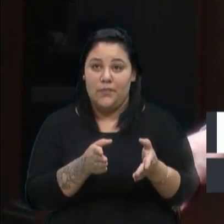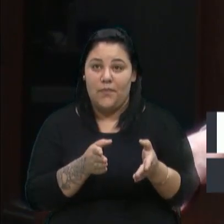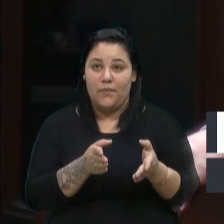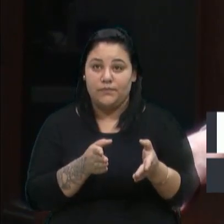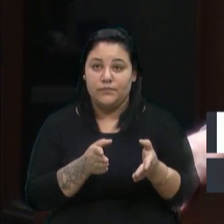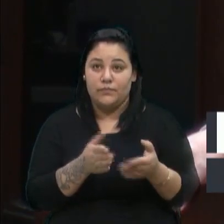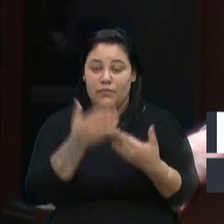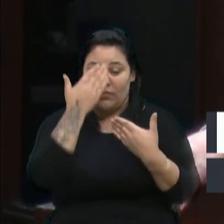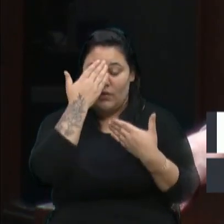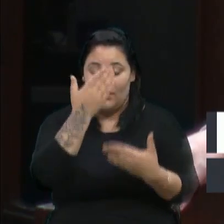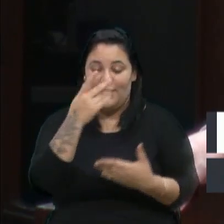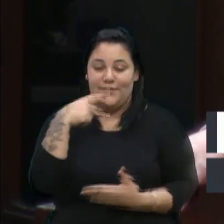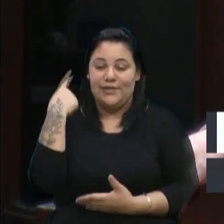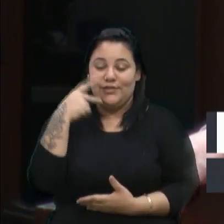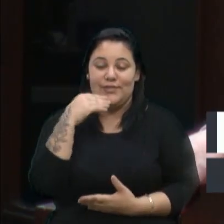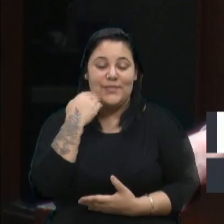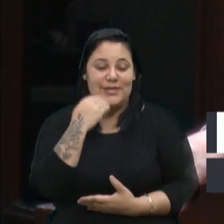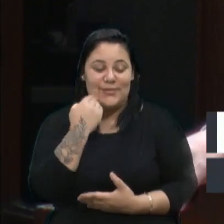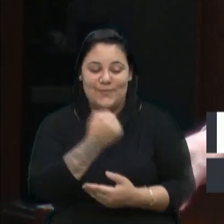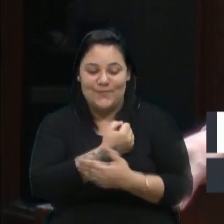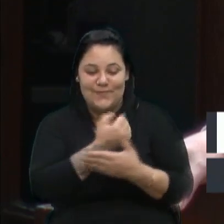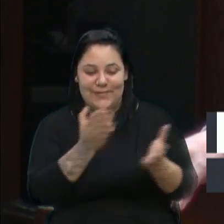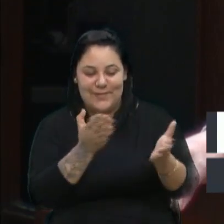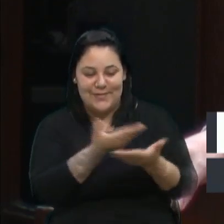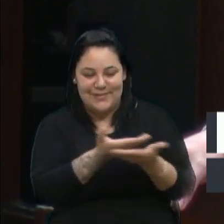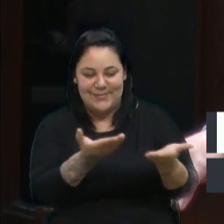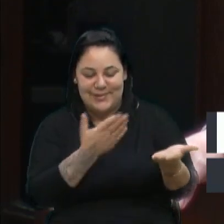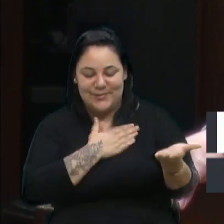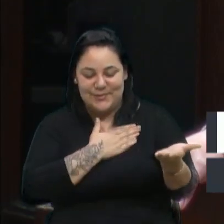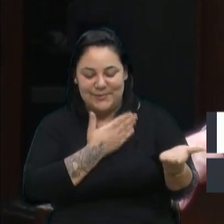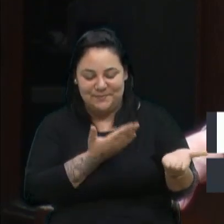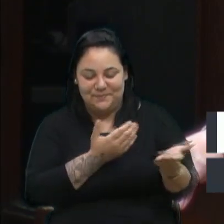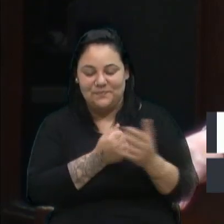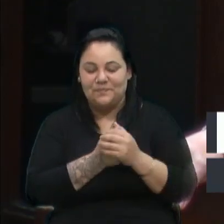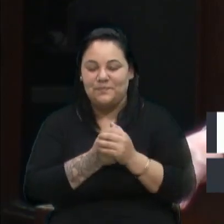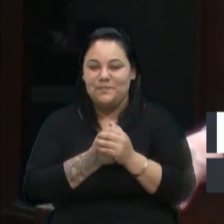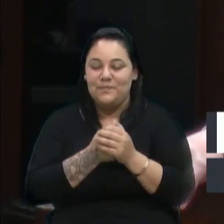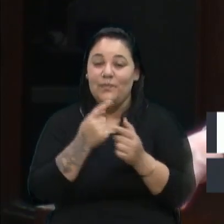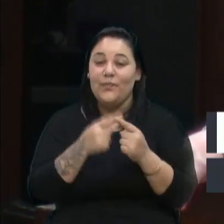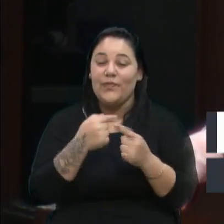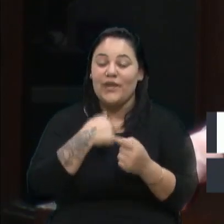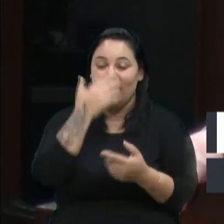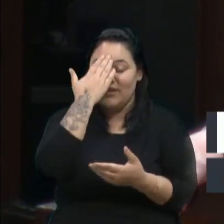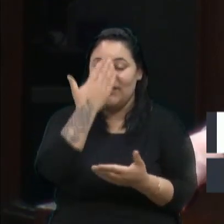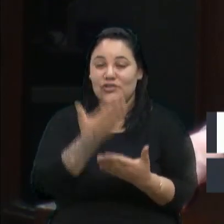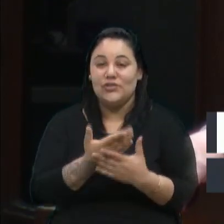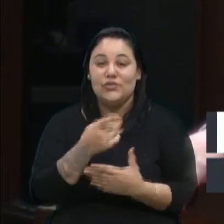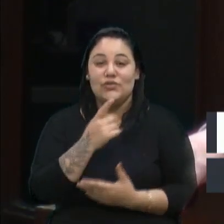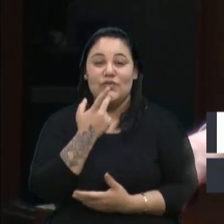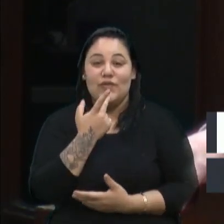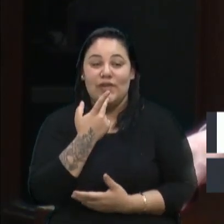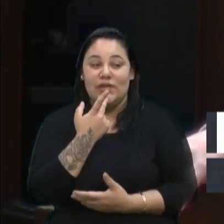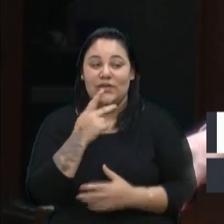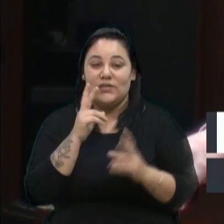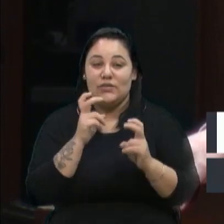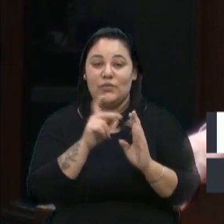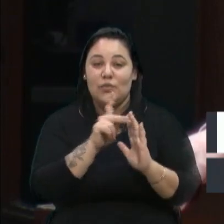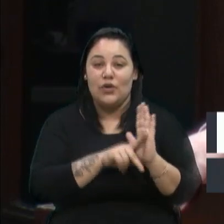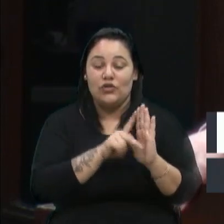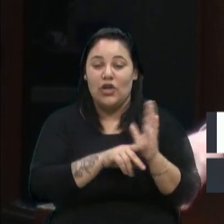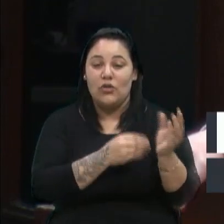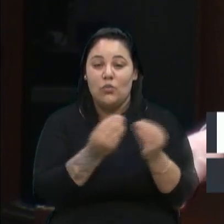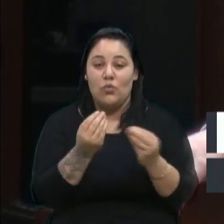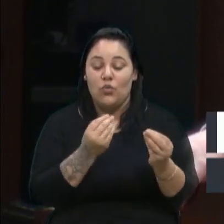Marisol pela cedência do seu espaço, porque eu acredito que hoje eu vou falar aqui sobre um projeto muito importante